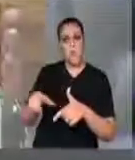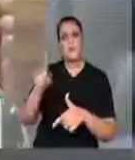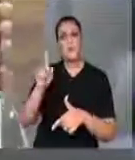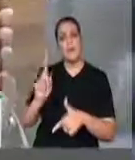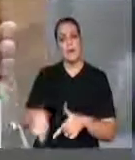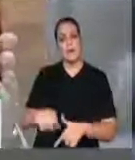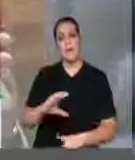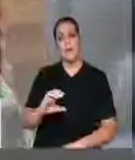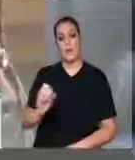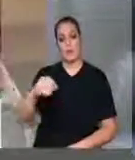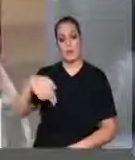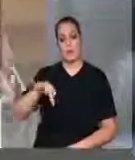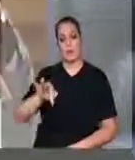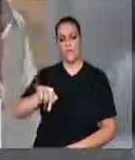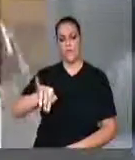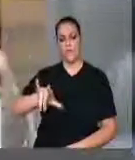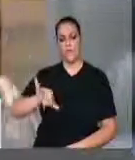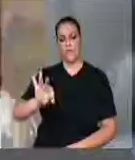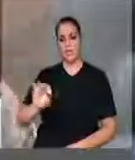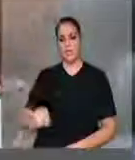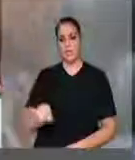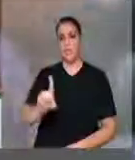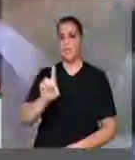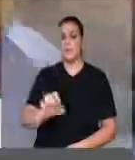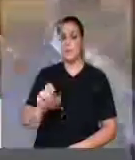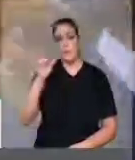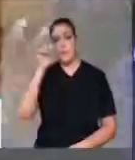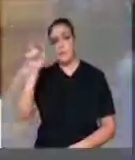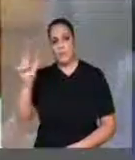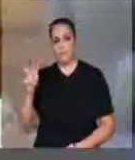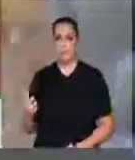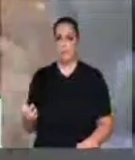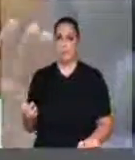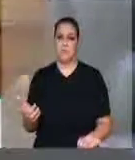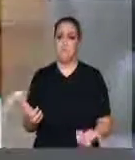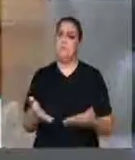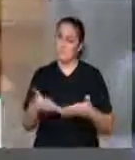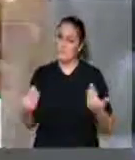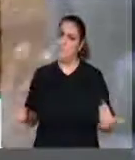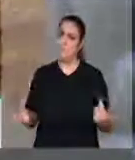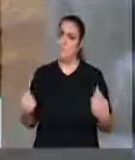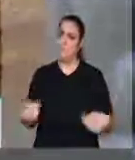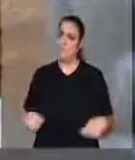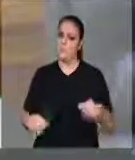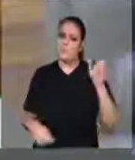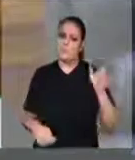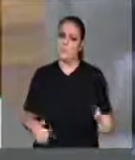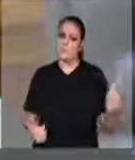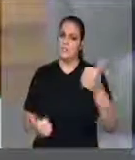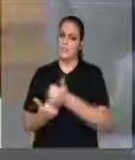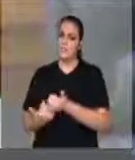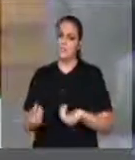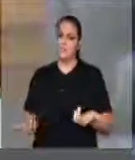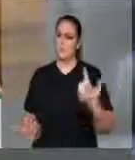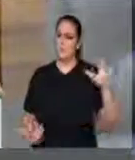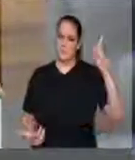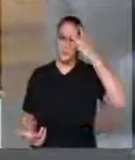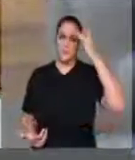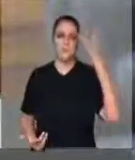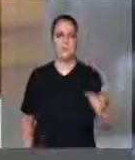Então, fica essa questão de ordem pela substituição do relator, no mínimo, por bom andamento dos trabalhos.